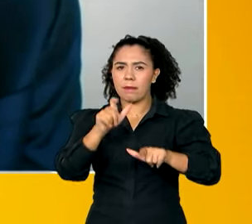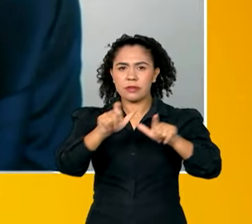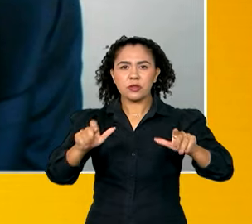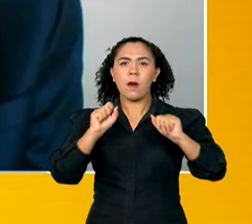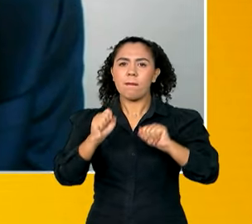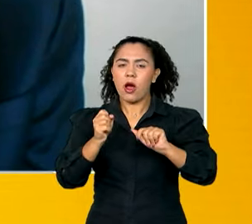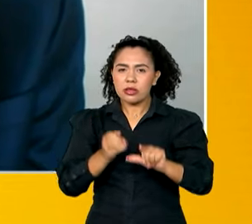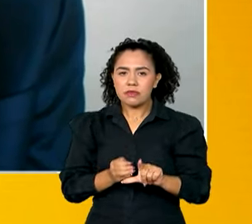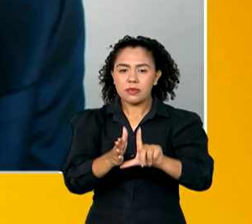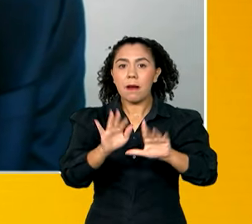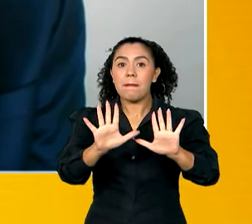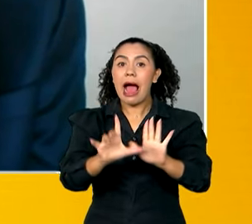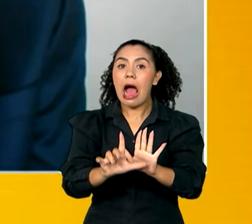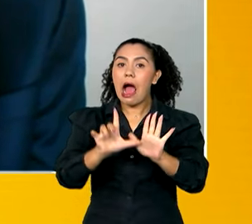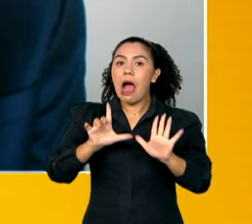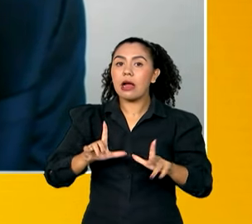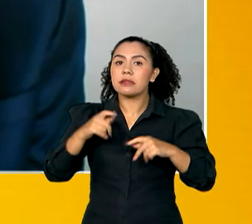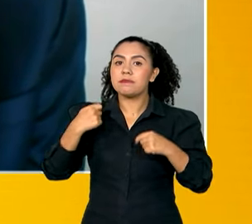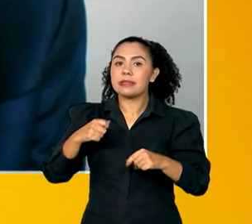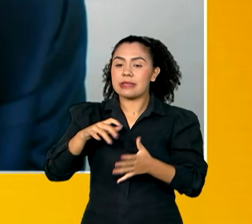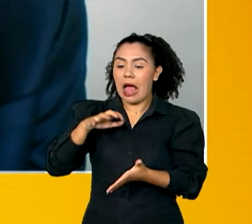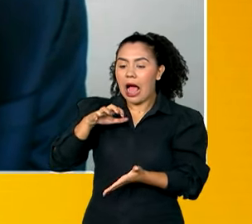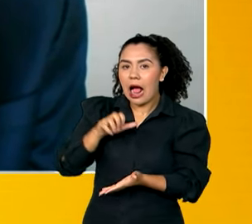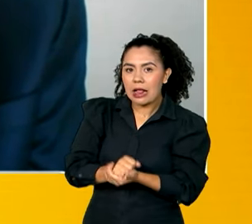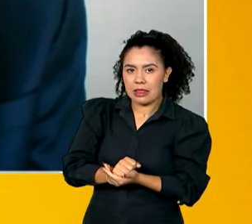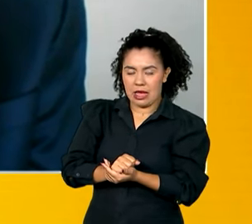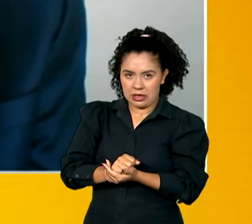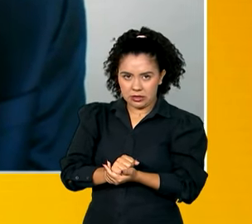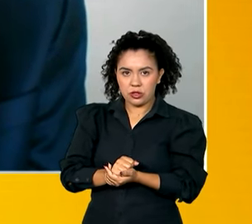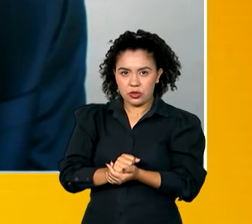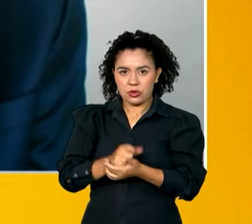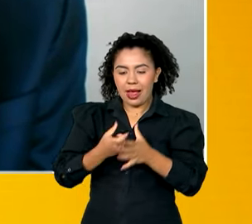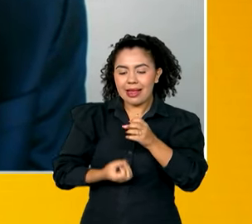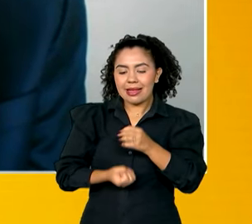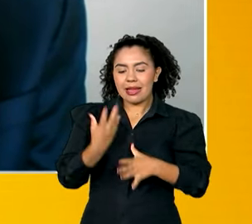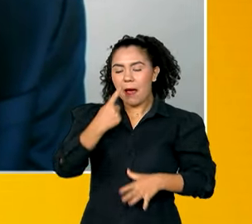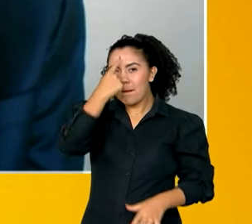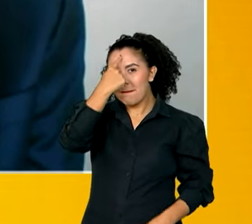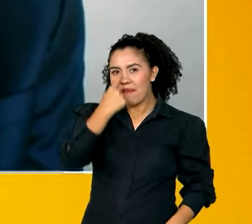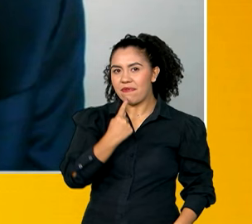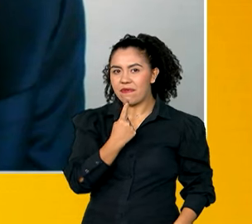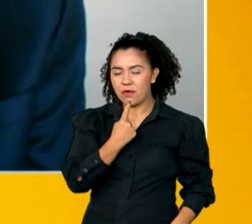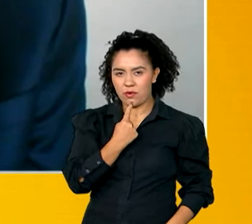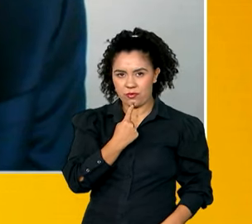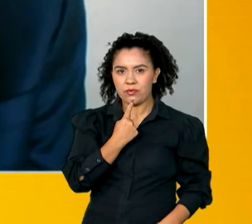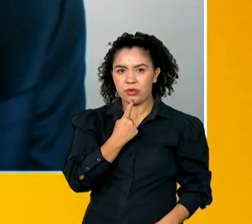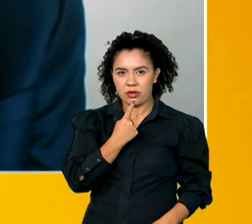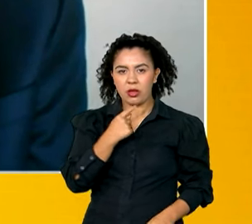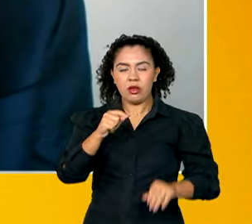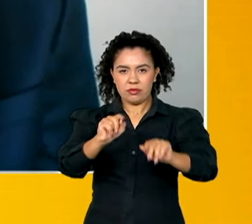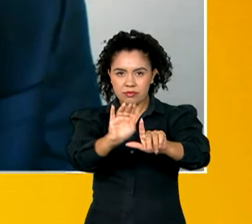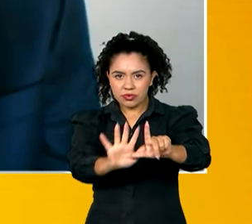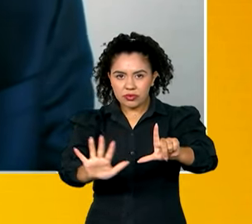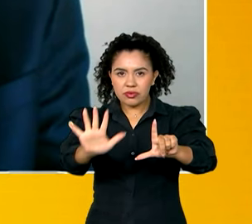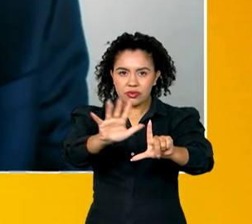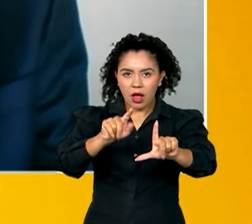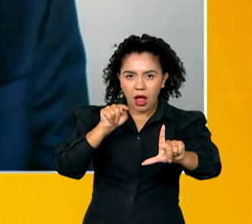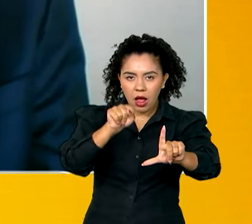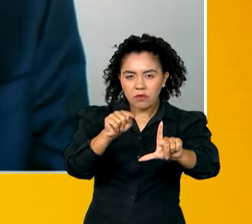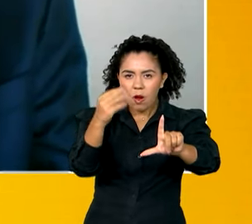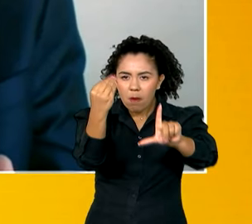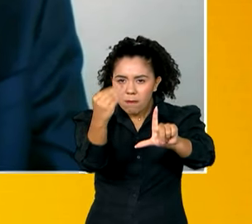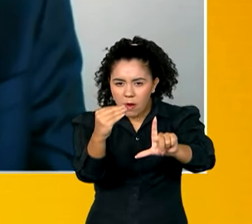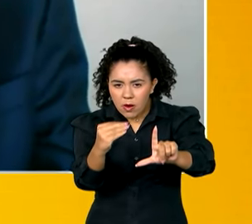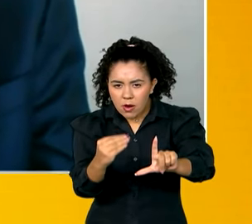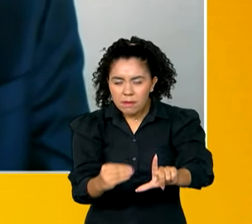cadastro prévio, criar um perfil, um sistema que é totalmente intuitivo, Então, a